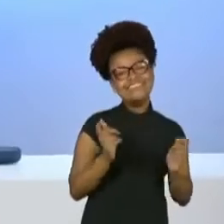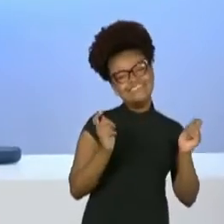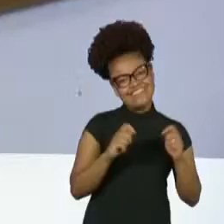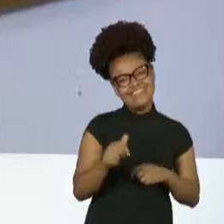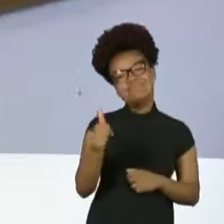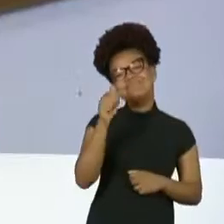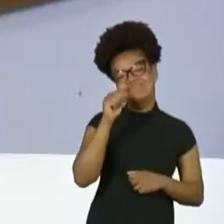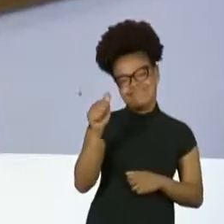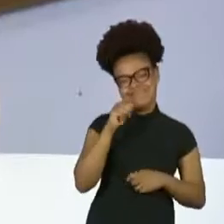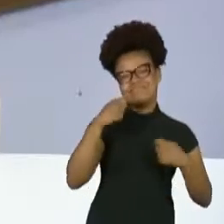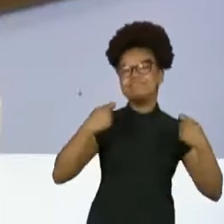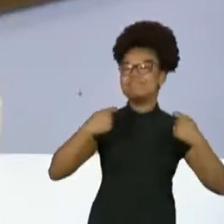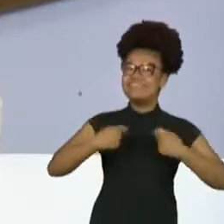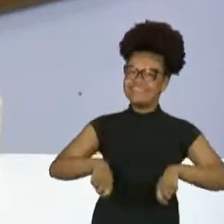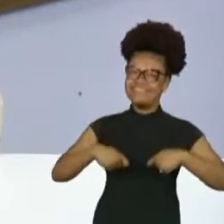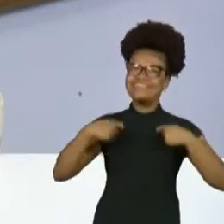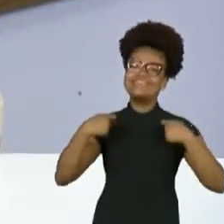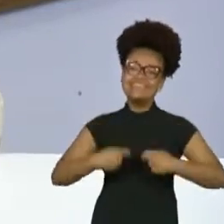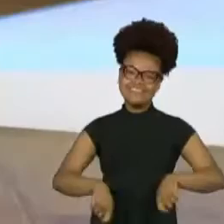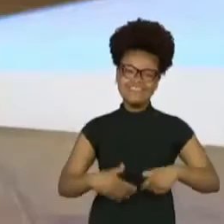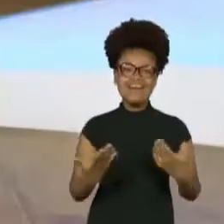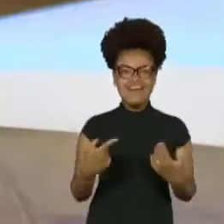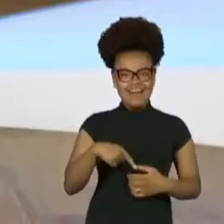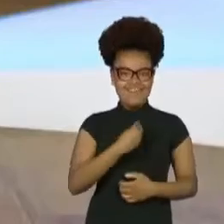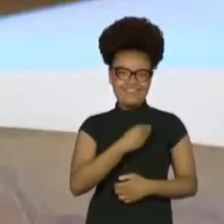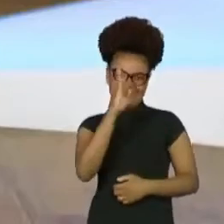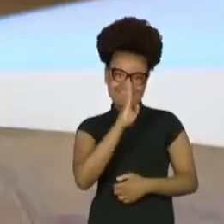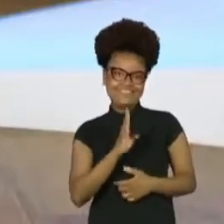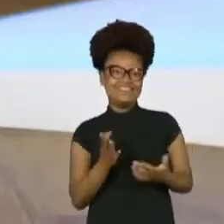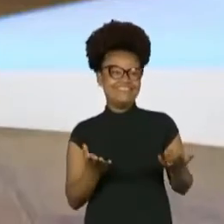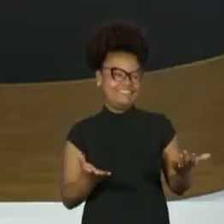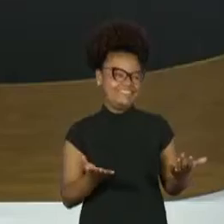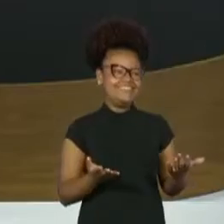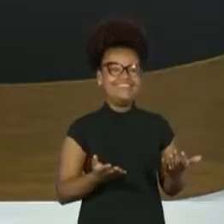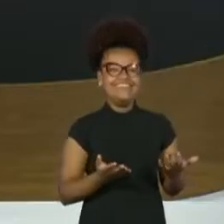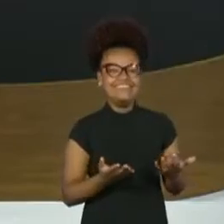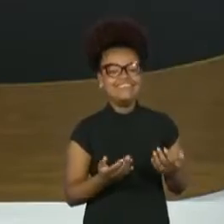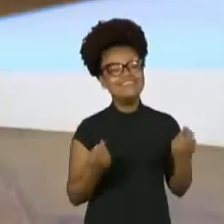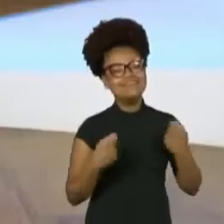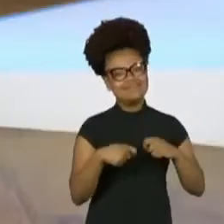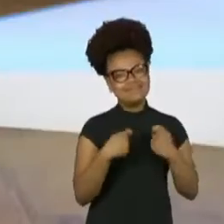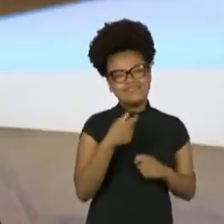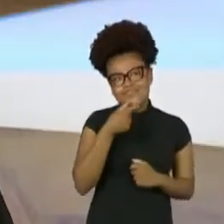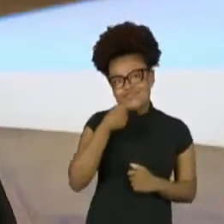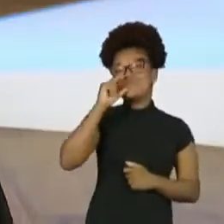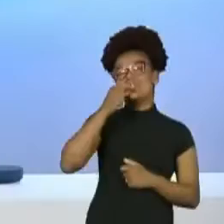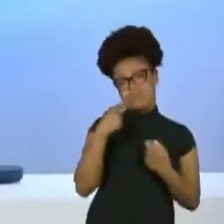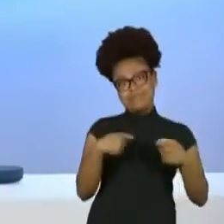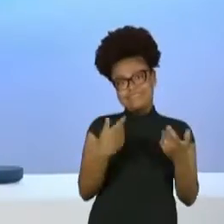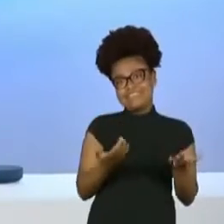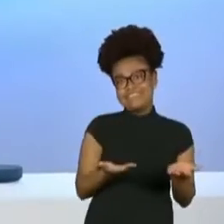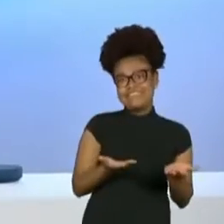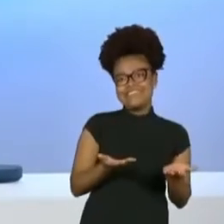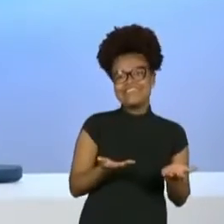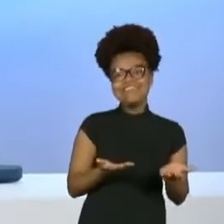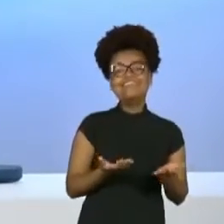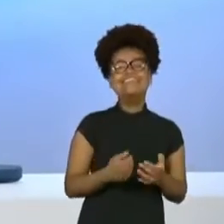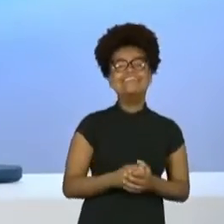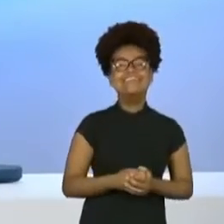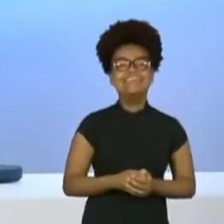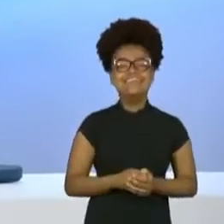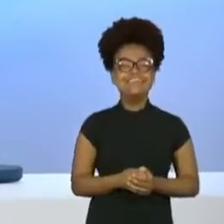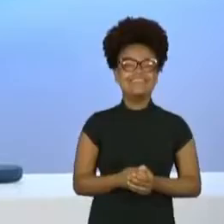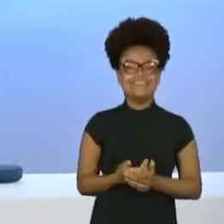Alguma coisa a gente tem que tomar, né? É. Tomar um negocinho, como a Thaís. Um negocinho. O você gosta? O que você...